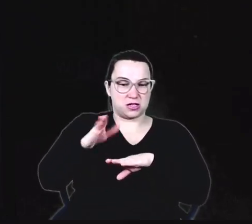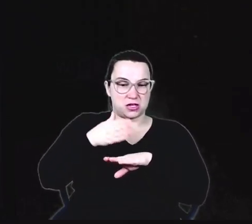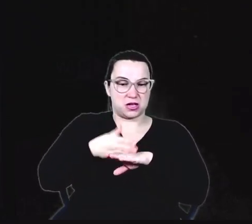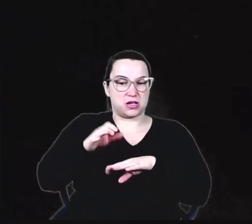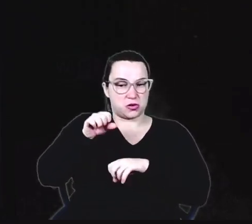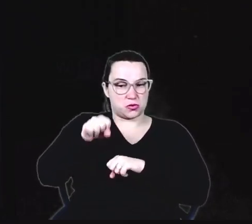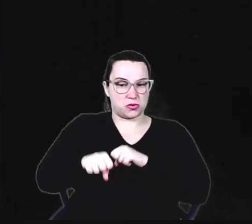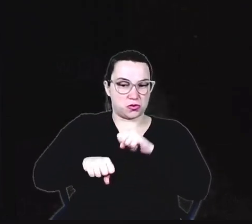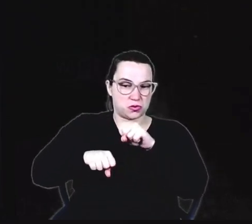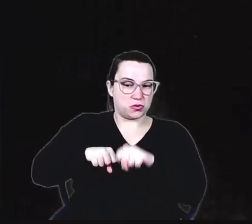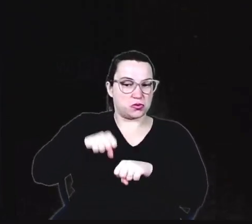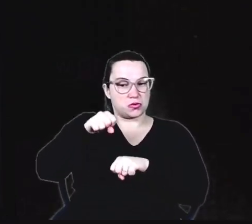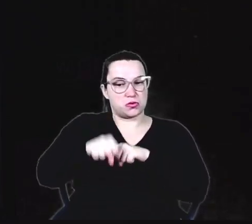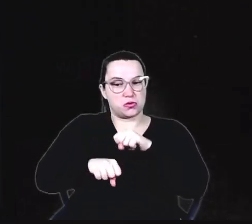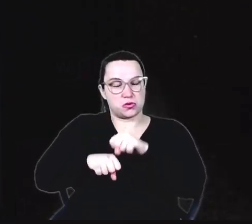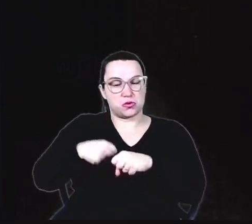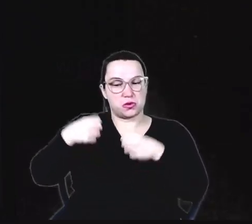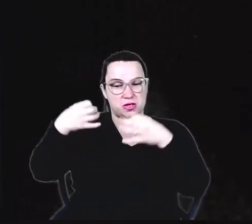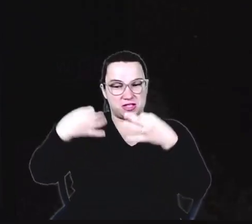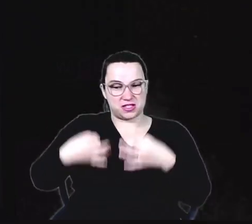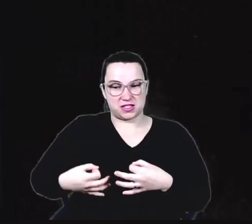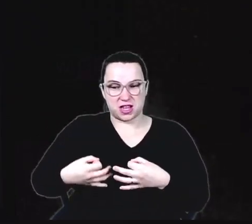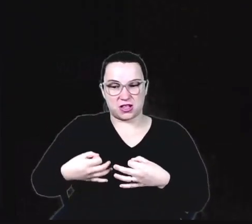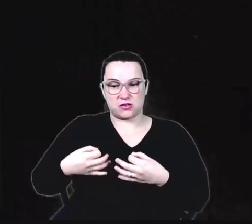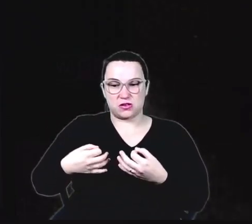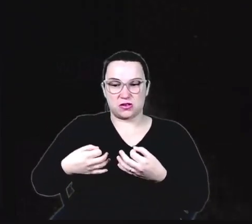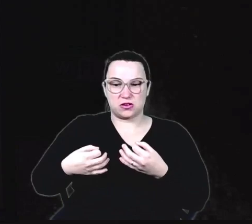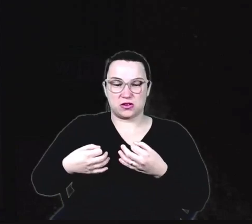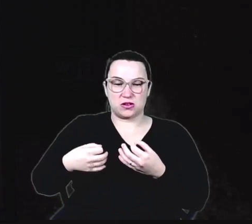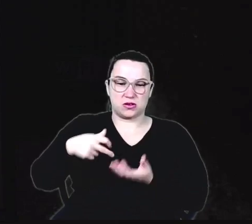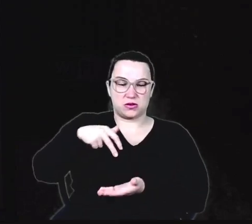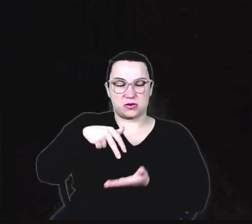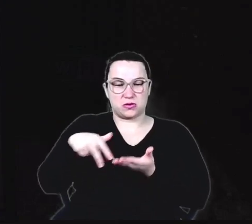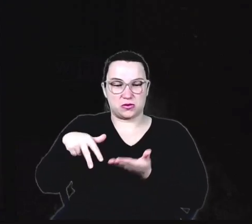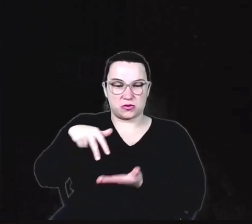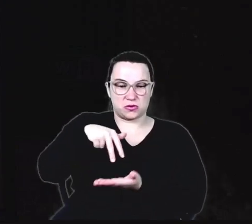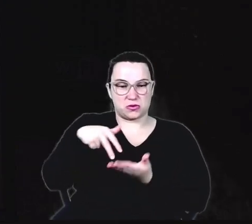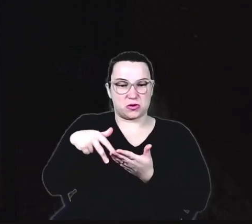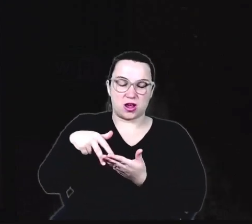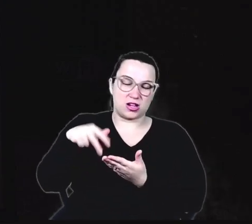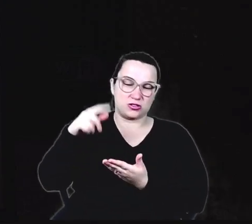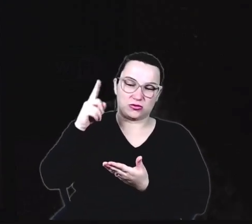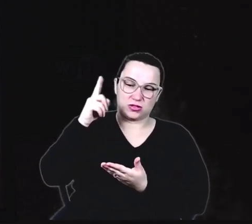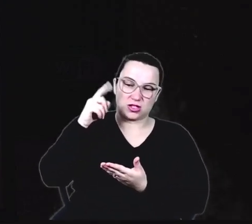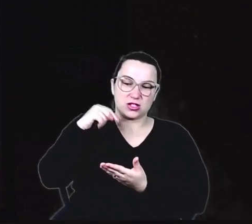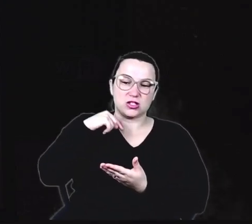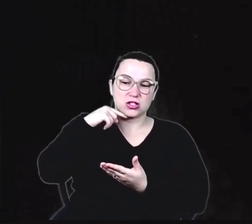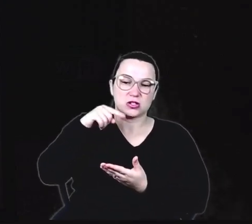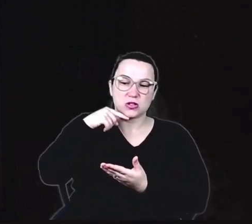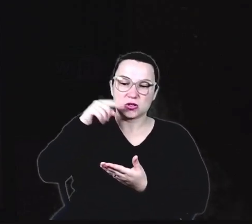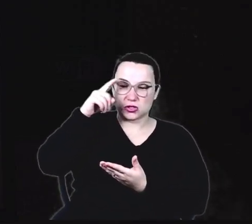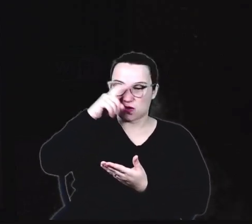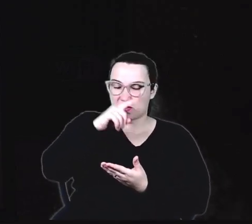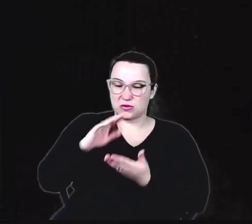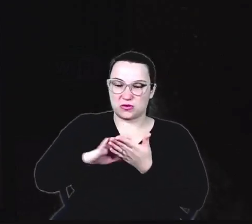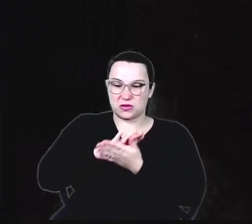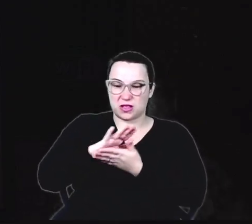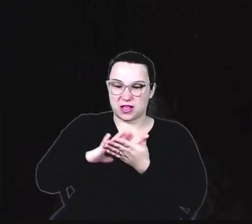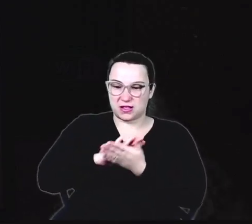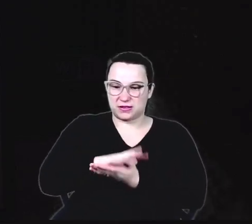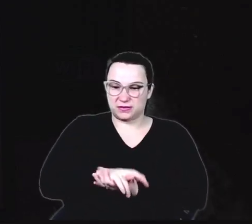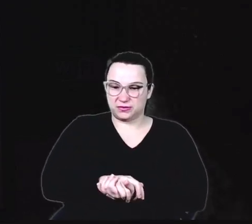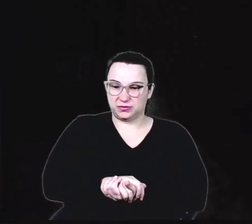correta. Desenvolvendo esse equilíbrio, aí ela vai para a bicicleta e não tem dificuldade de cair e se machucar. Fortalecendo assim toda a